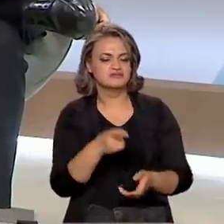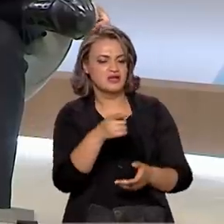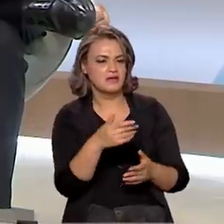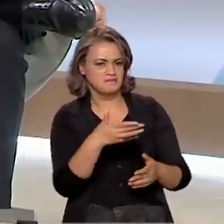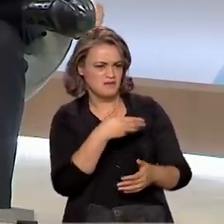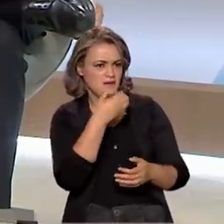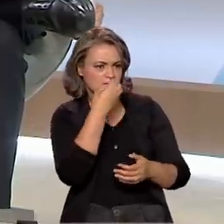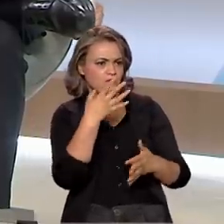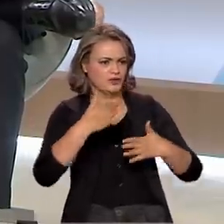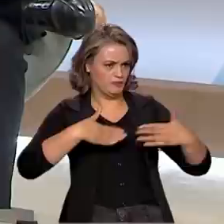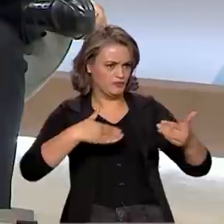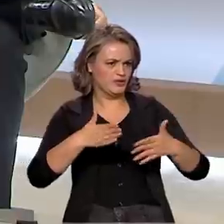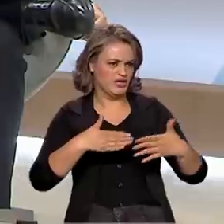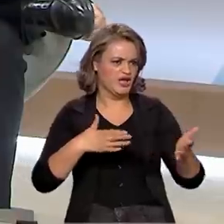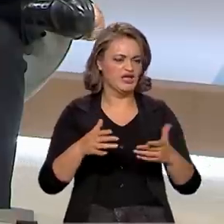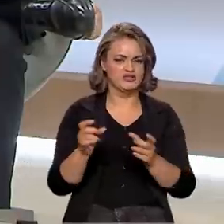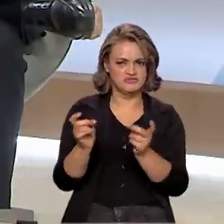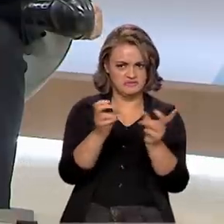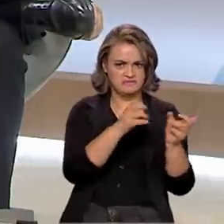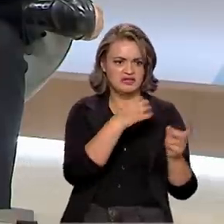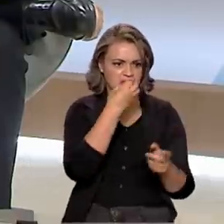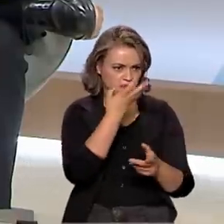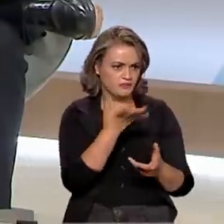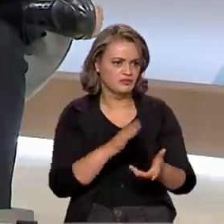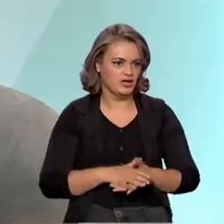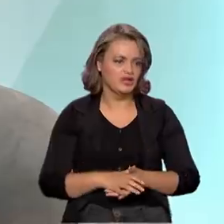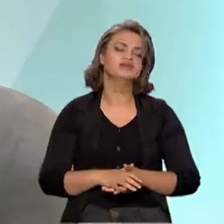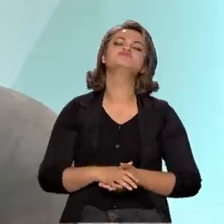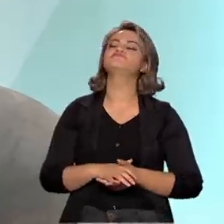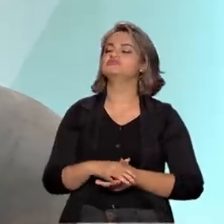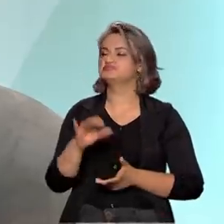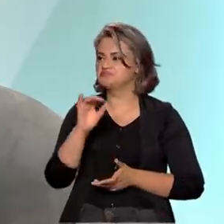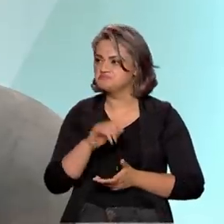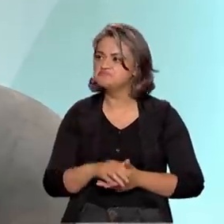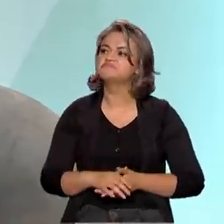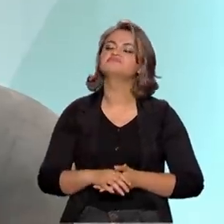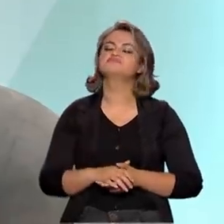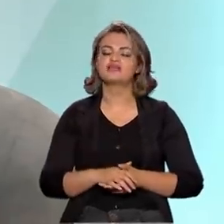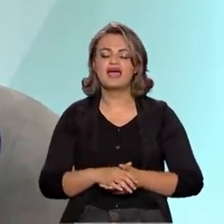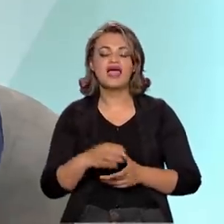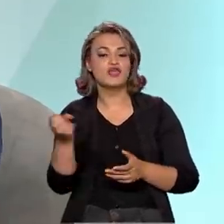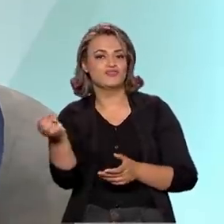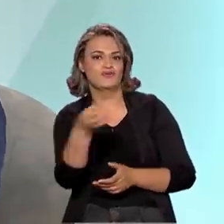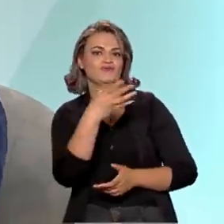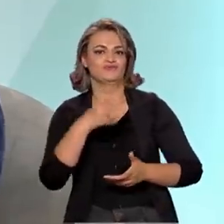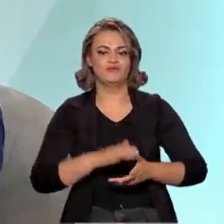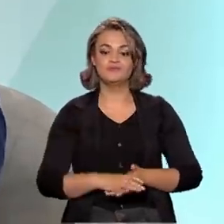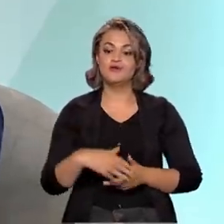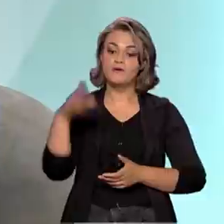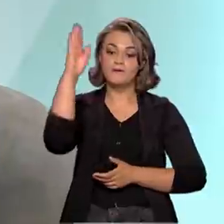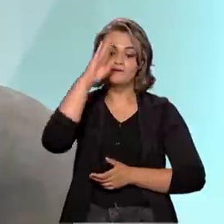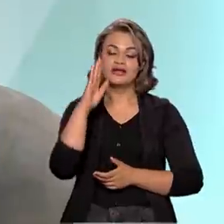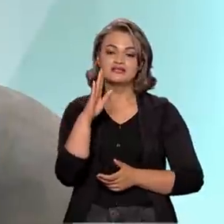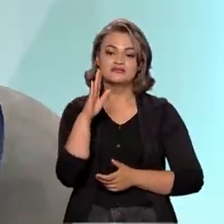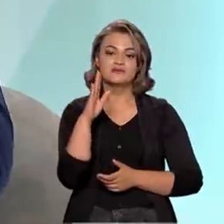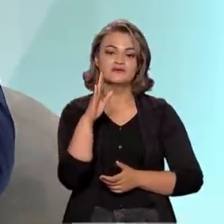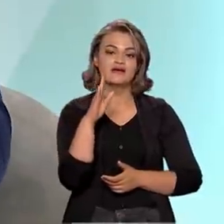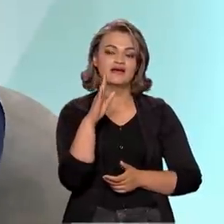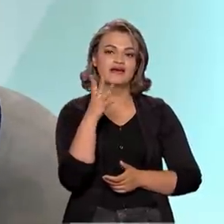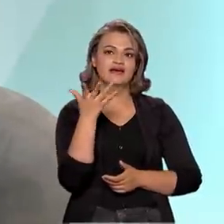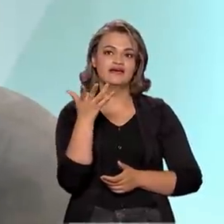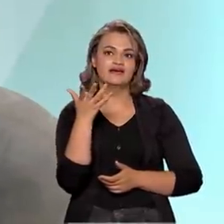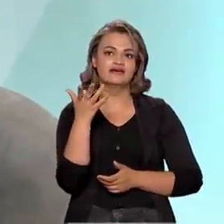mercado, é bom para o consumidor também, economicamente para o país também. Demais, demais, porque é um mercado novo. O Brasil está se tornando